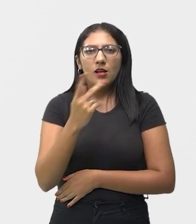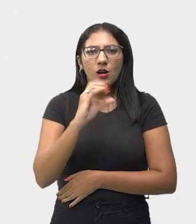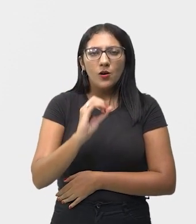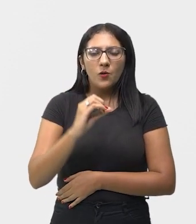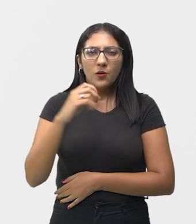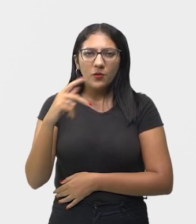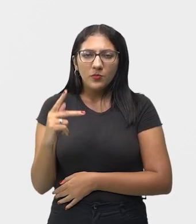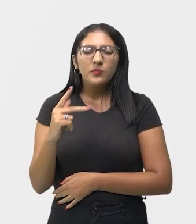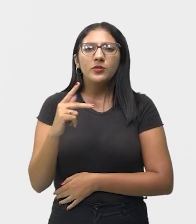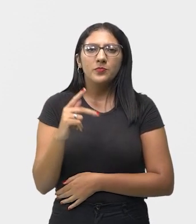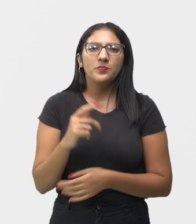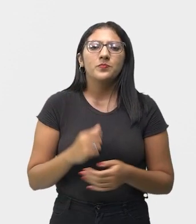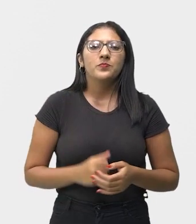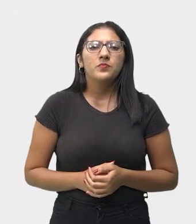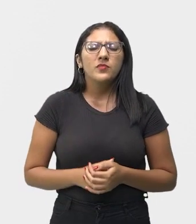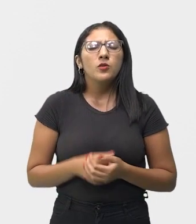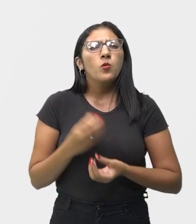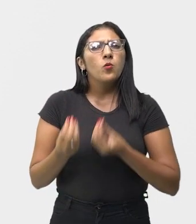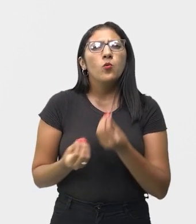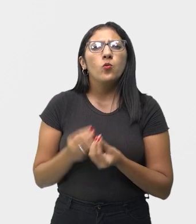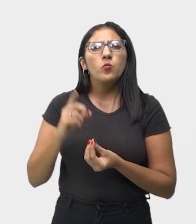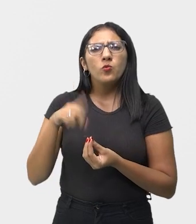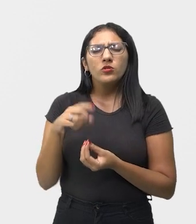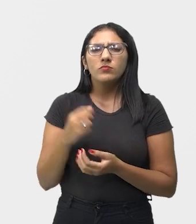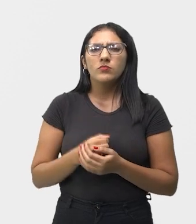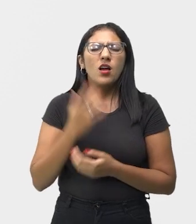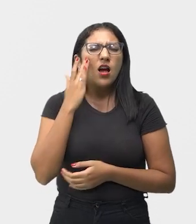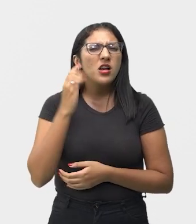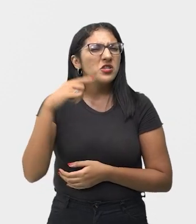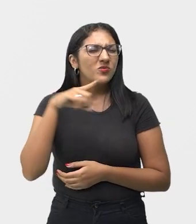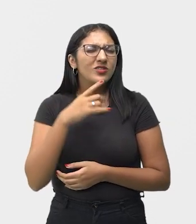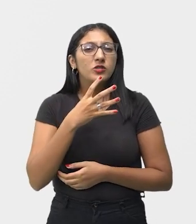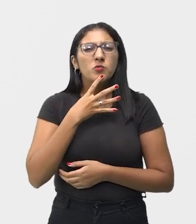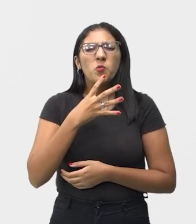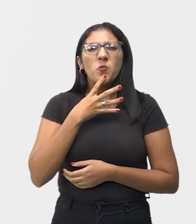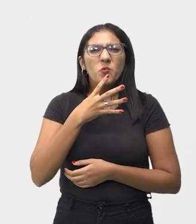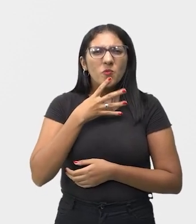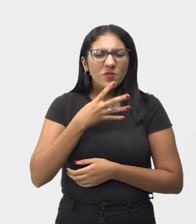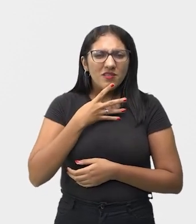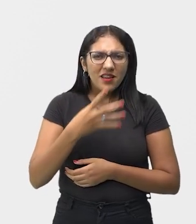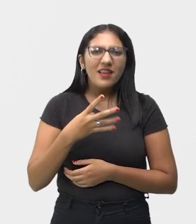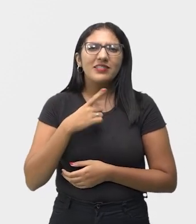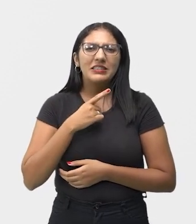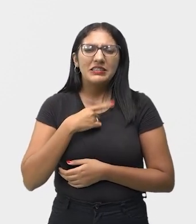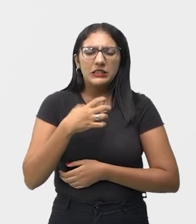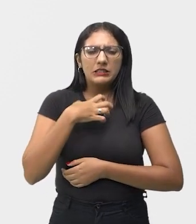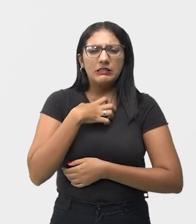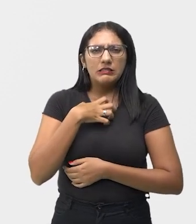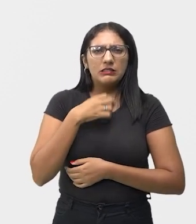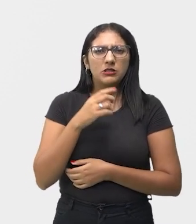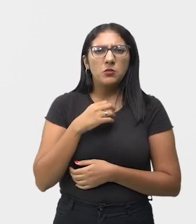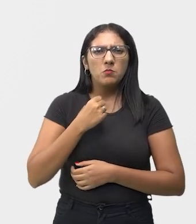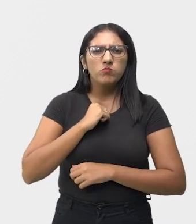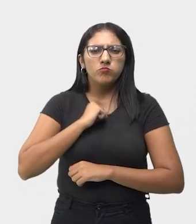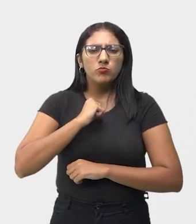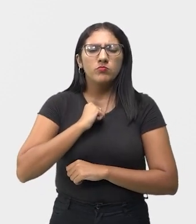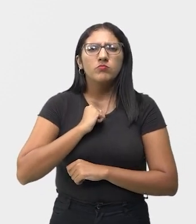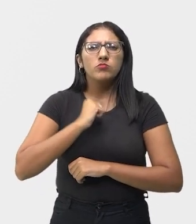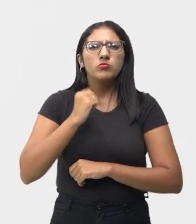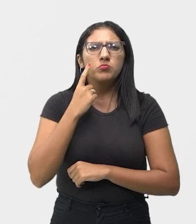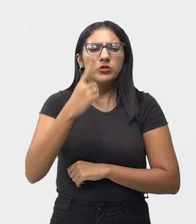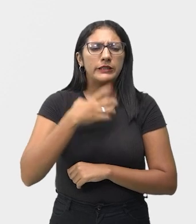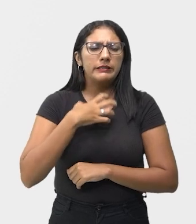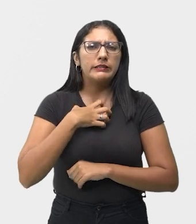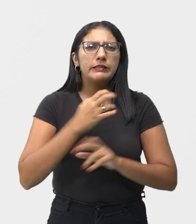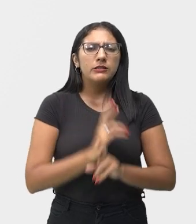Então, para abordar o hip-hop, que vocês devem conhecer muito mais, a questão da batida, torna-se essencial